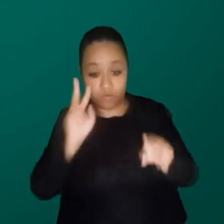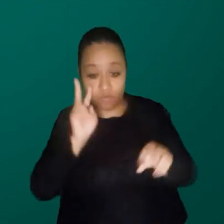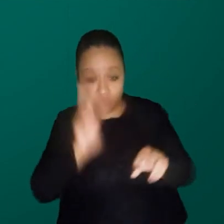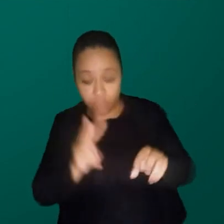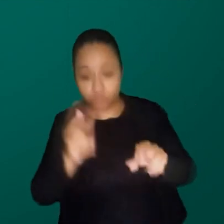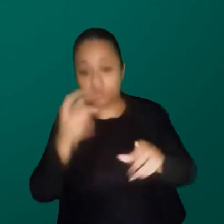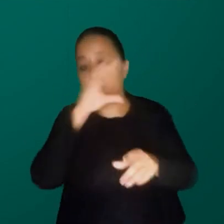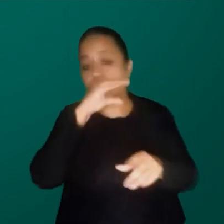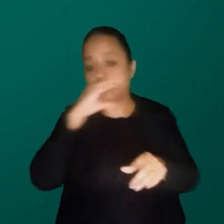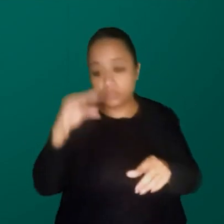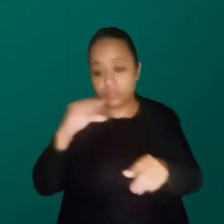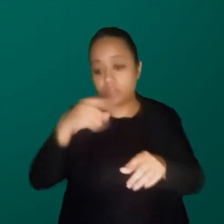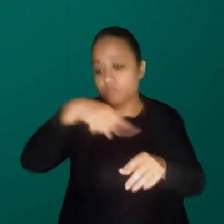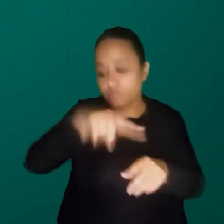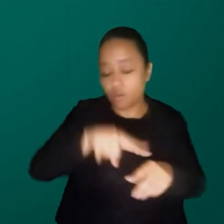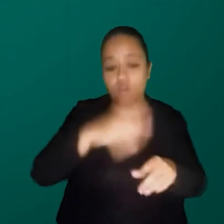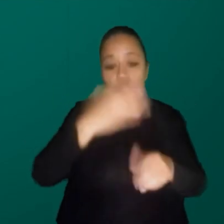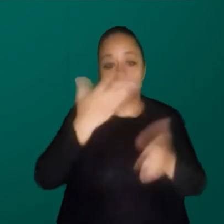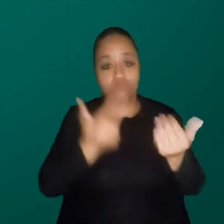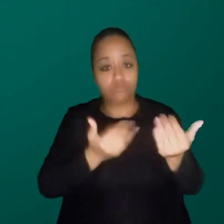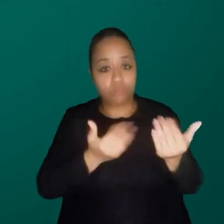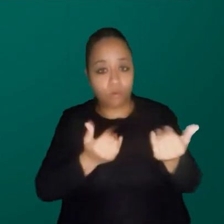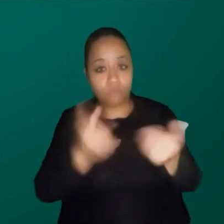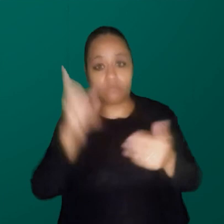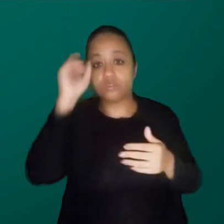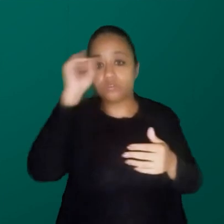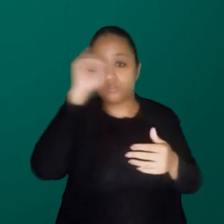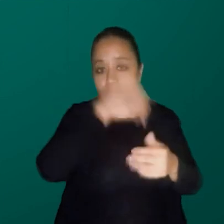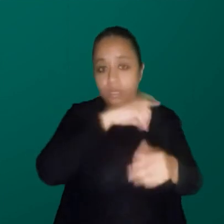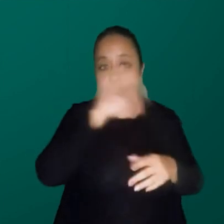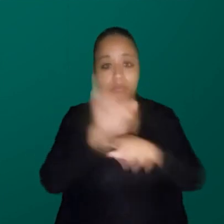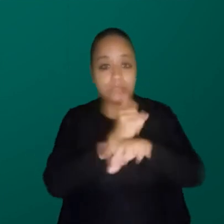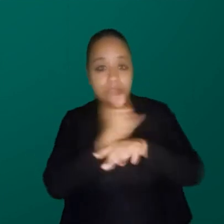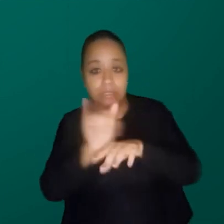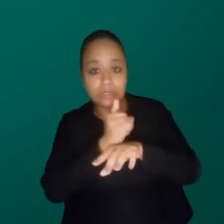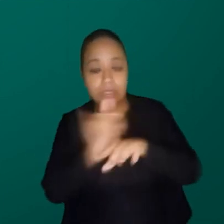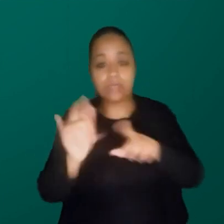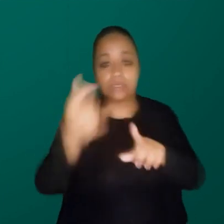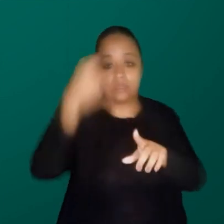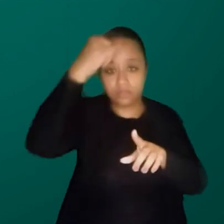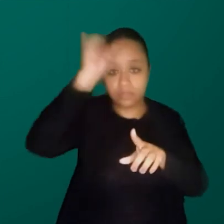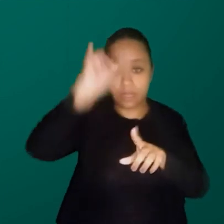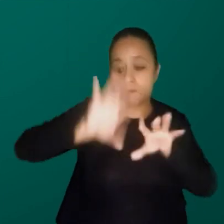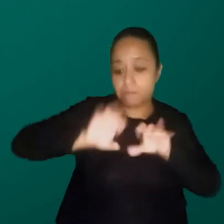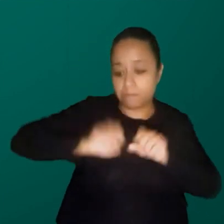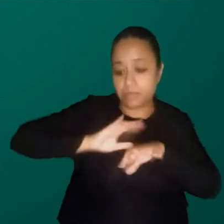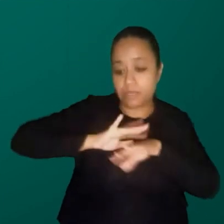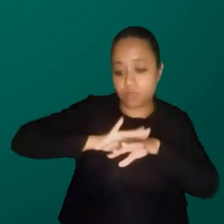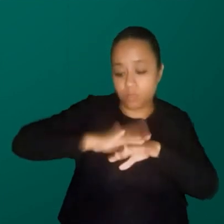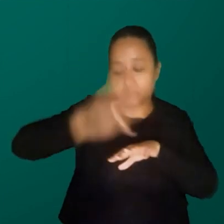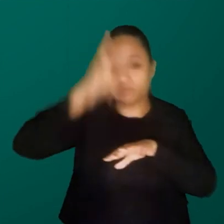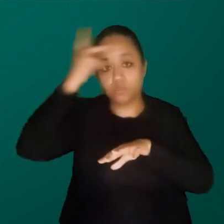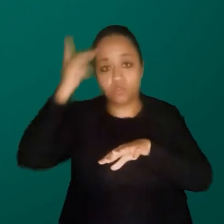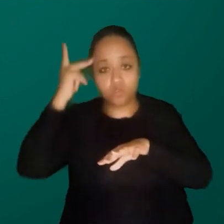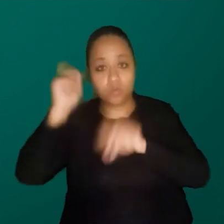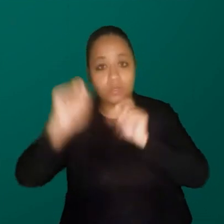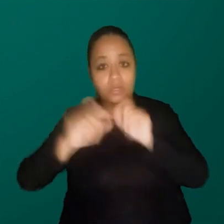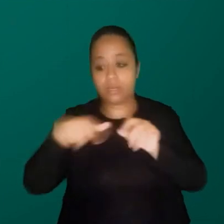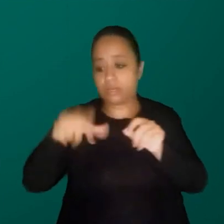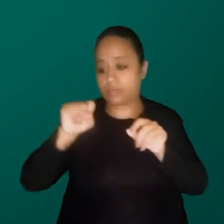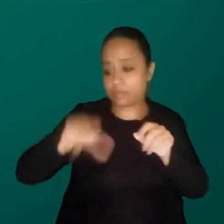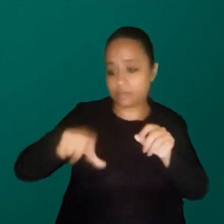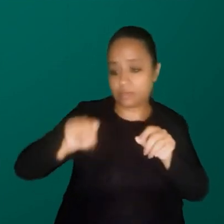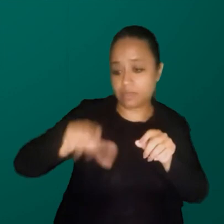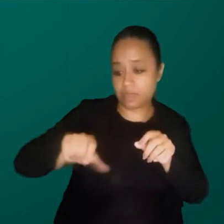adolescentes que vão até lá, com os jovens, é a dificuldade de pensar em estratégias de prevenção, por exemplo, para pessoas, para